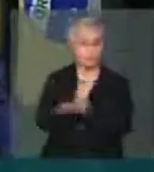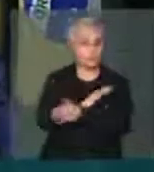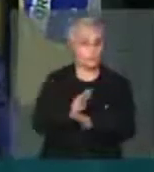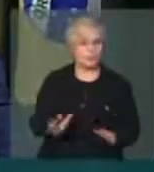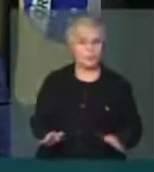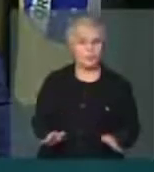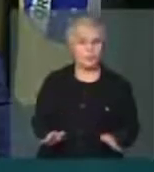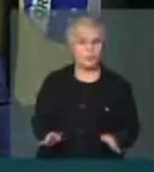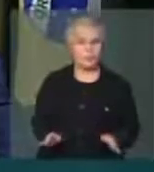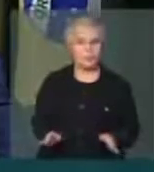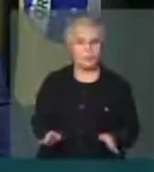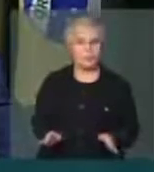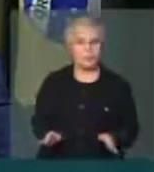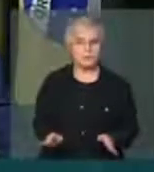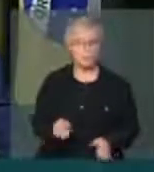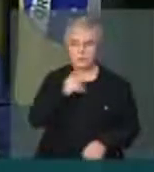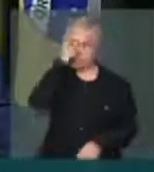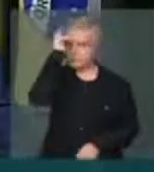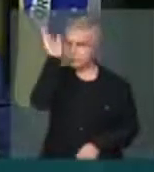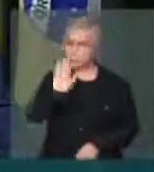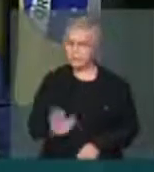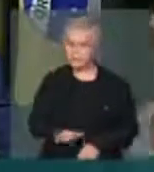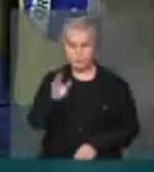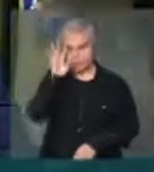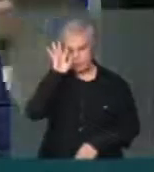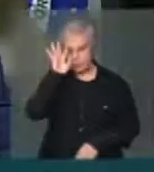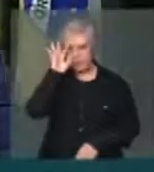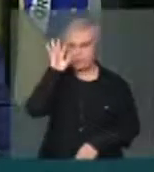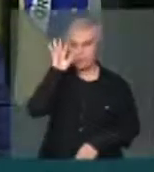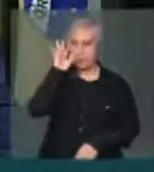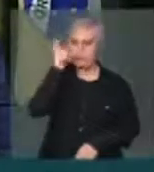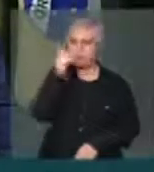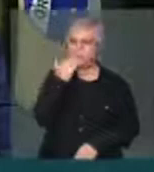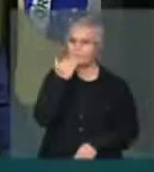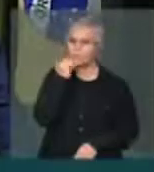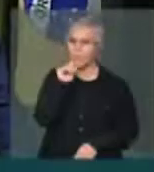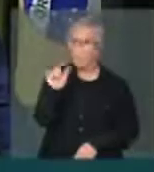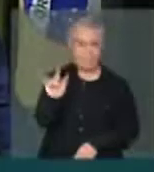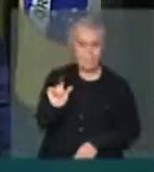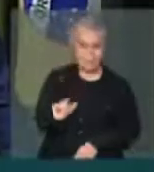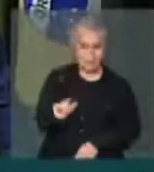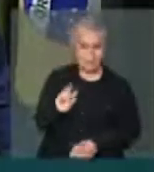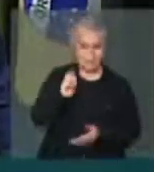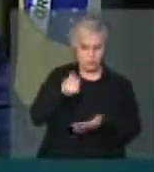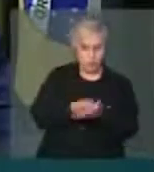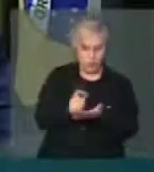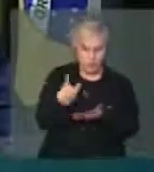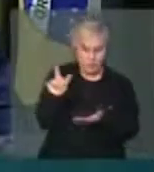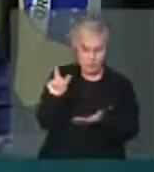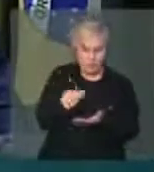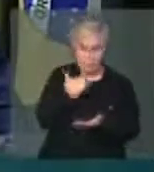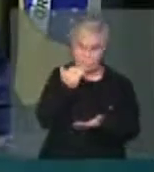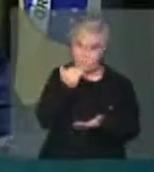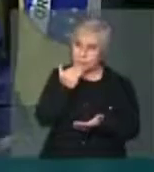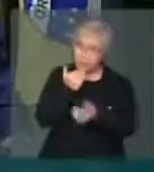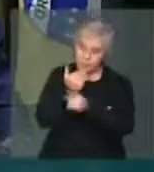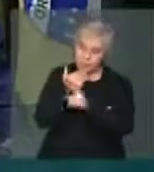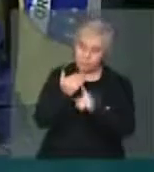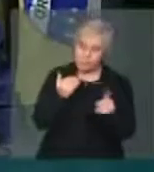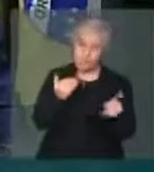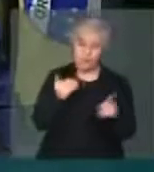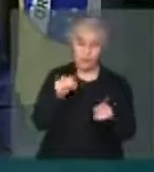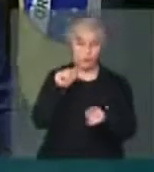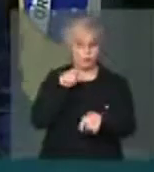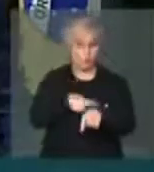adiar o brasileiro não toma a decisão de comer menos ou de comprar menos alimentos. Quando